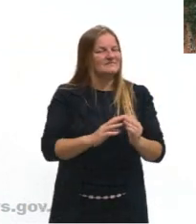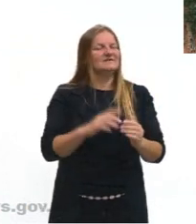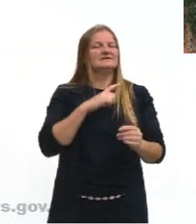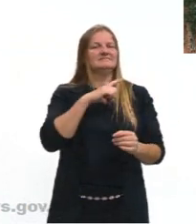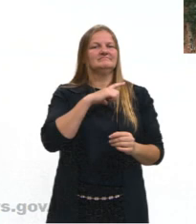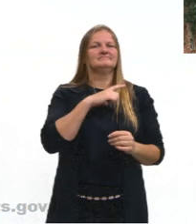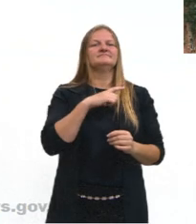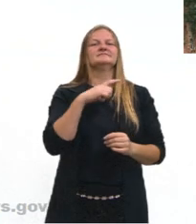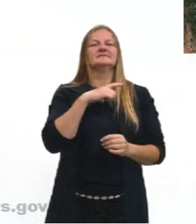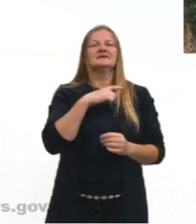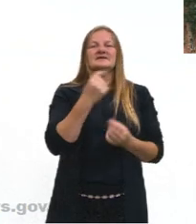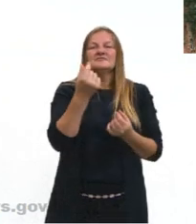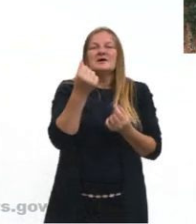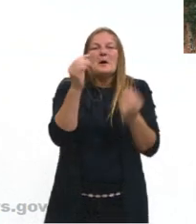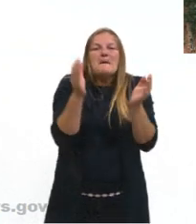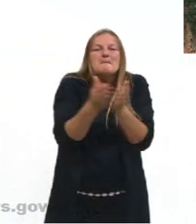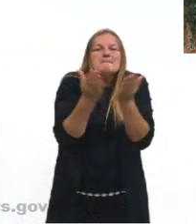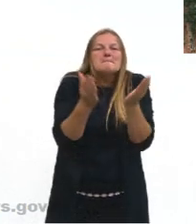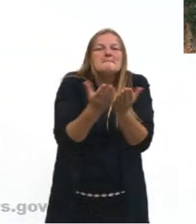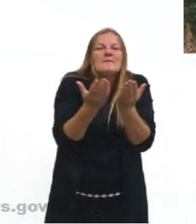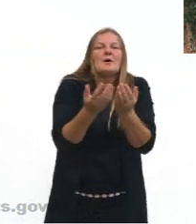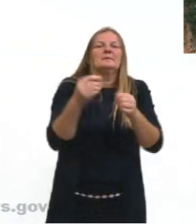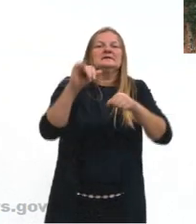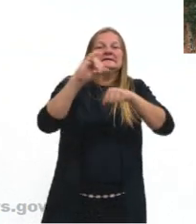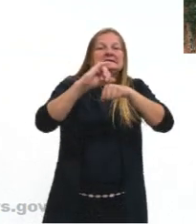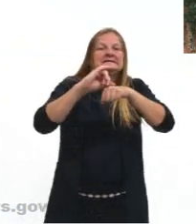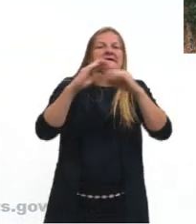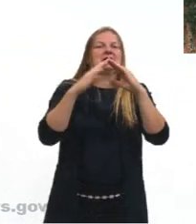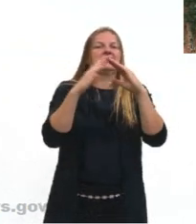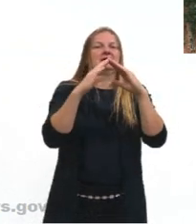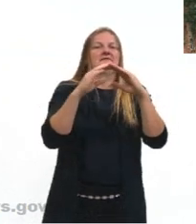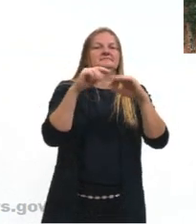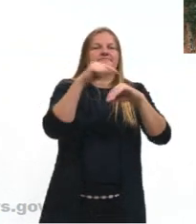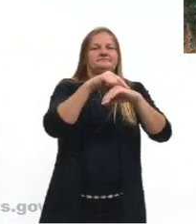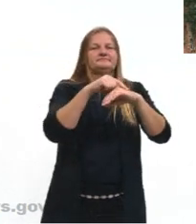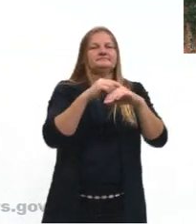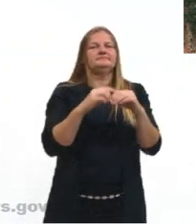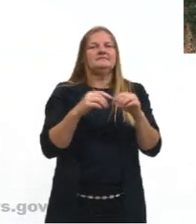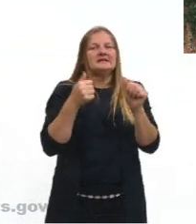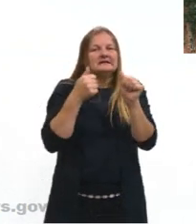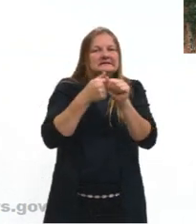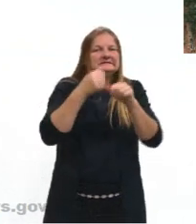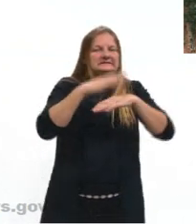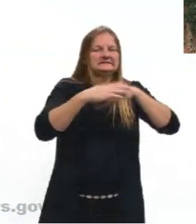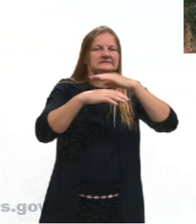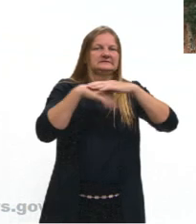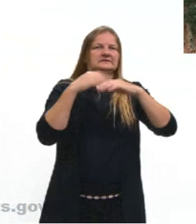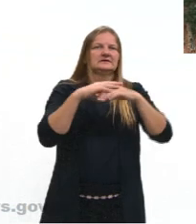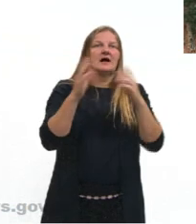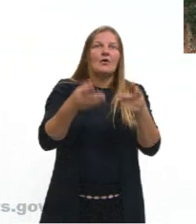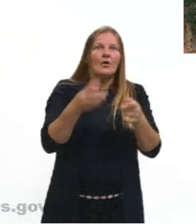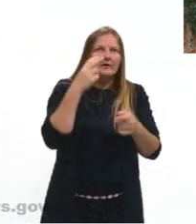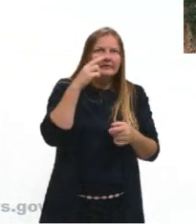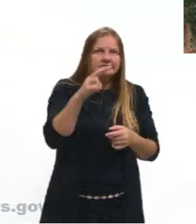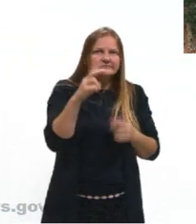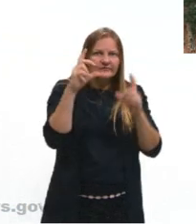vão se colocar, certo? Vão acabar fazendo as suas casas. Essa aqui foi agora,